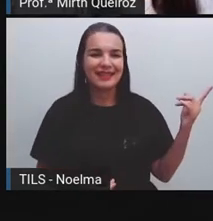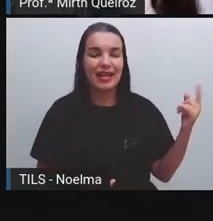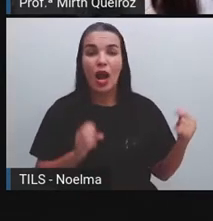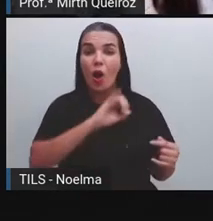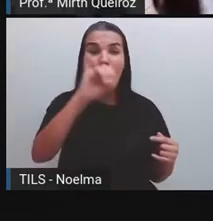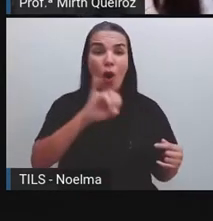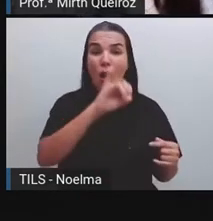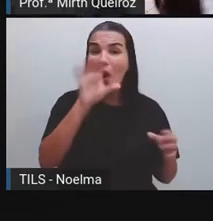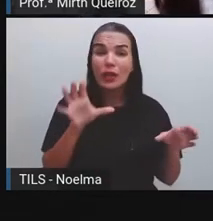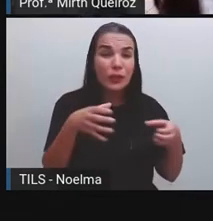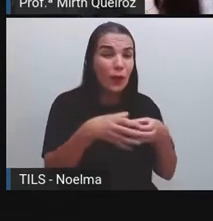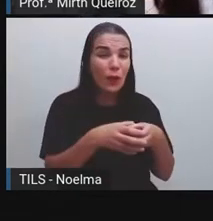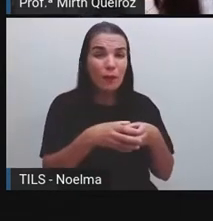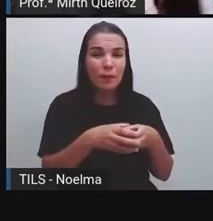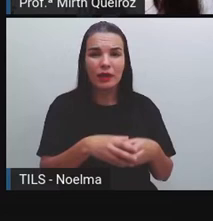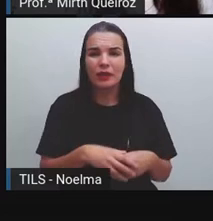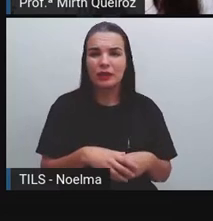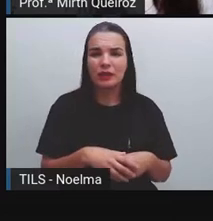Oi, turma!